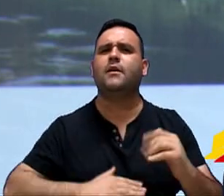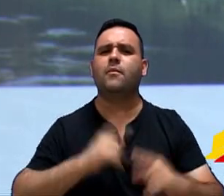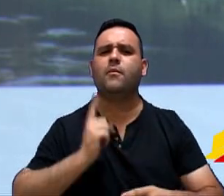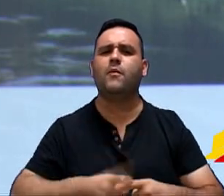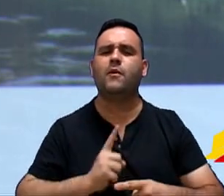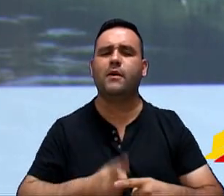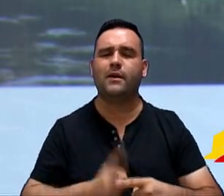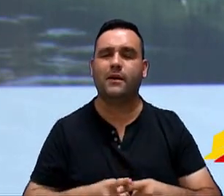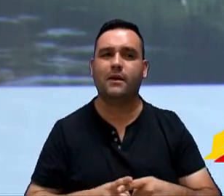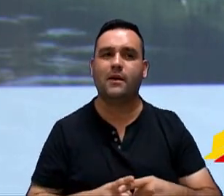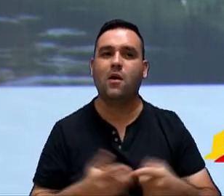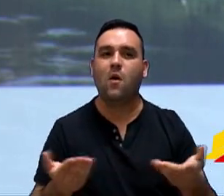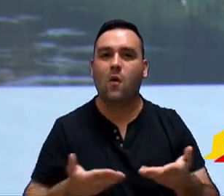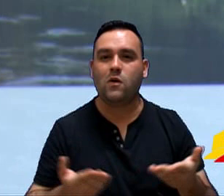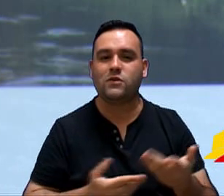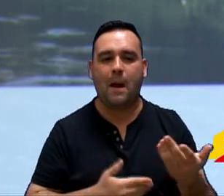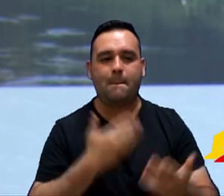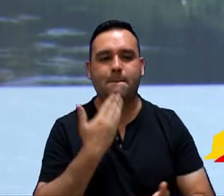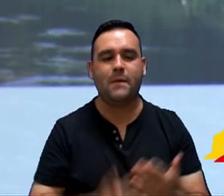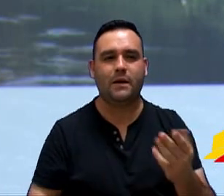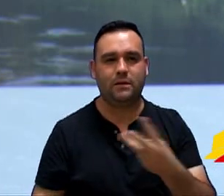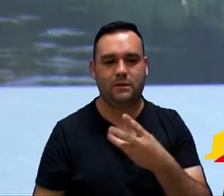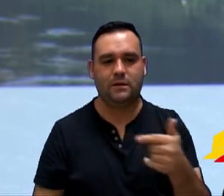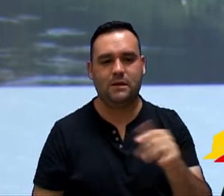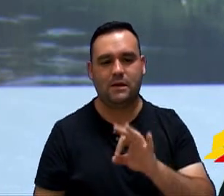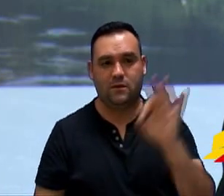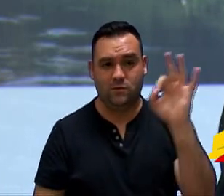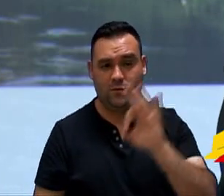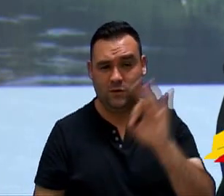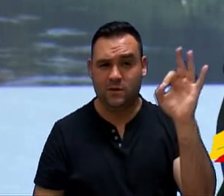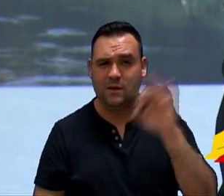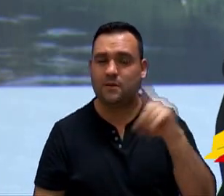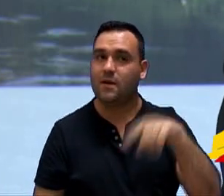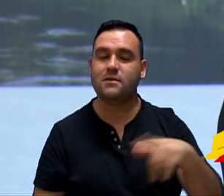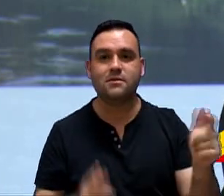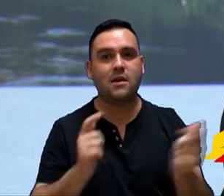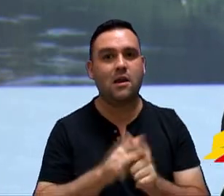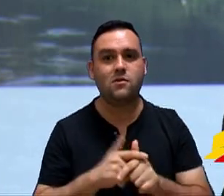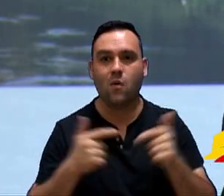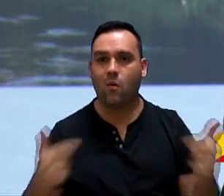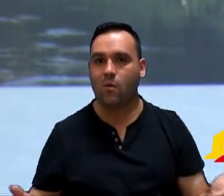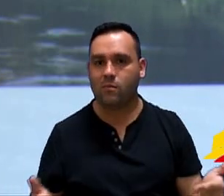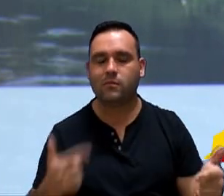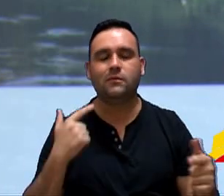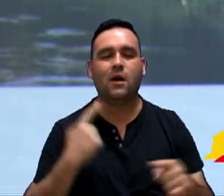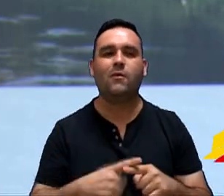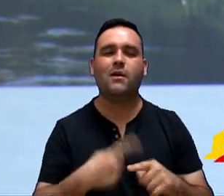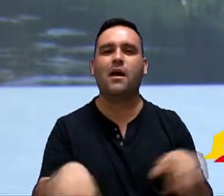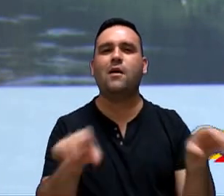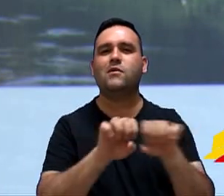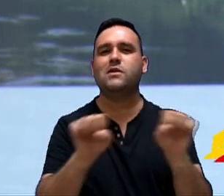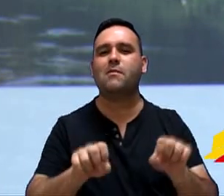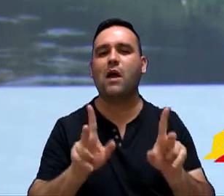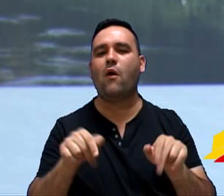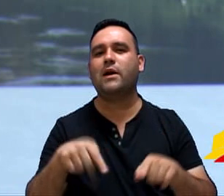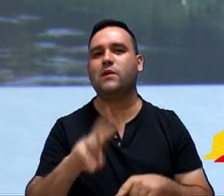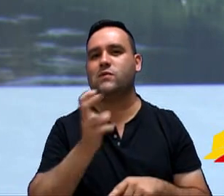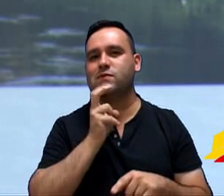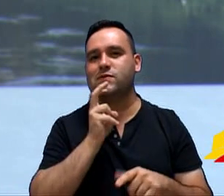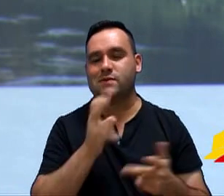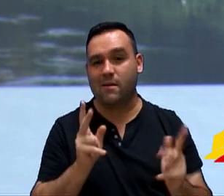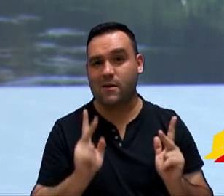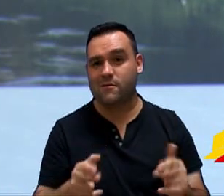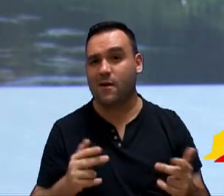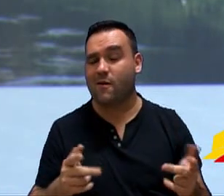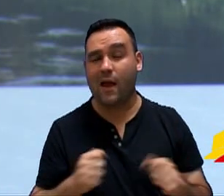esse nível de perda de 37% é gigantesco para um sistema que nem o de Sorocaba, senhor presidente.